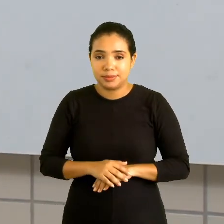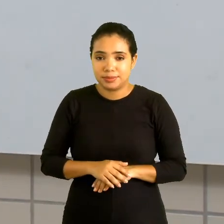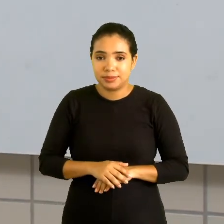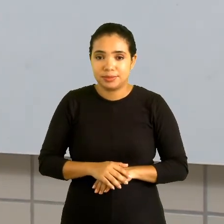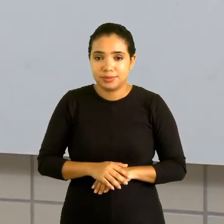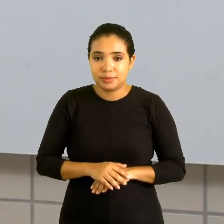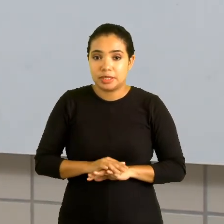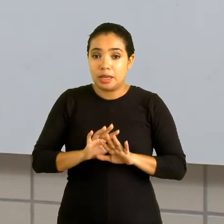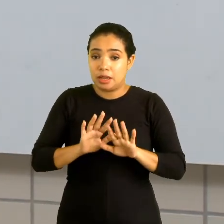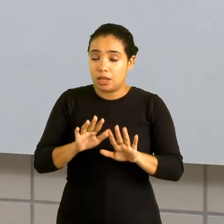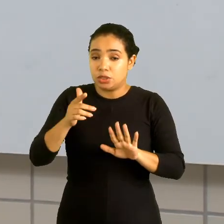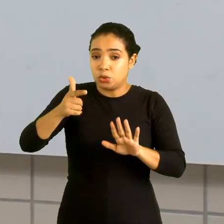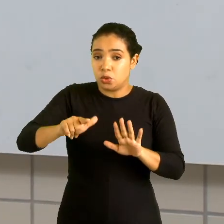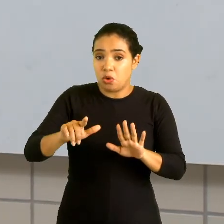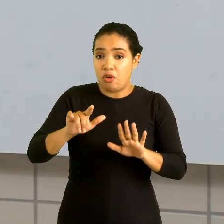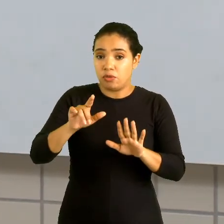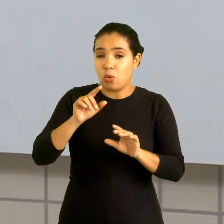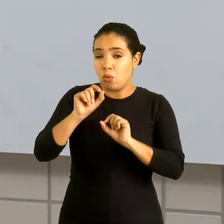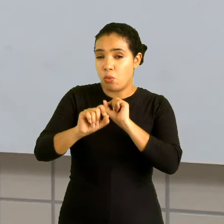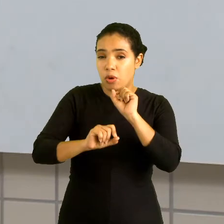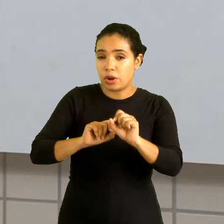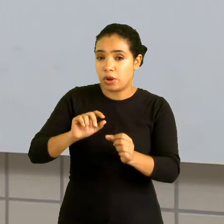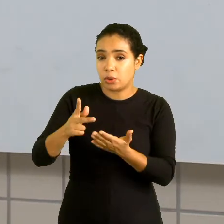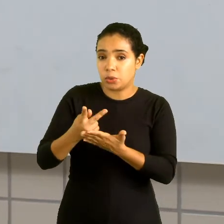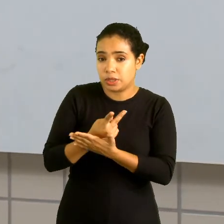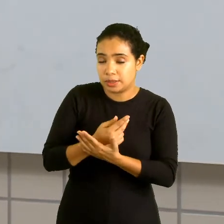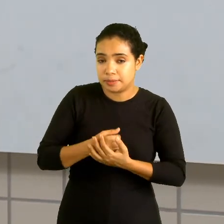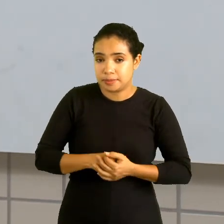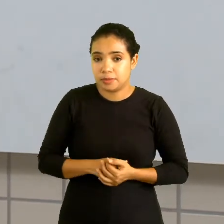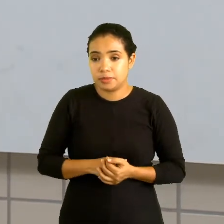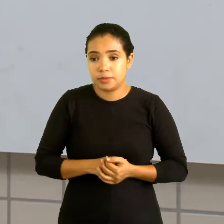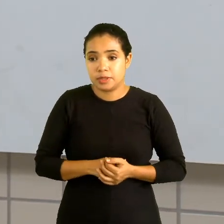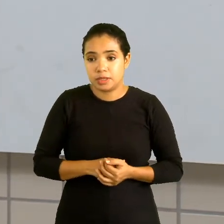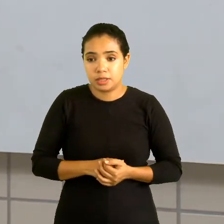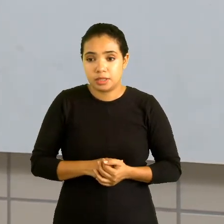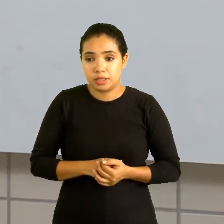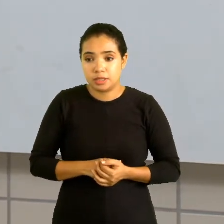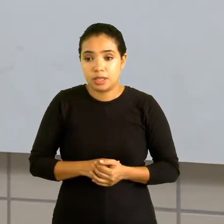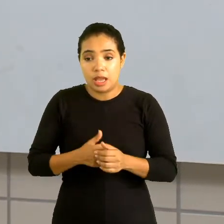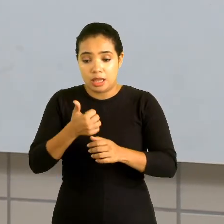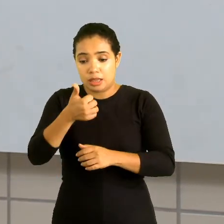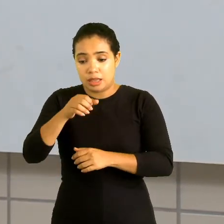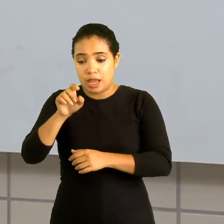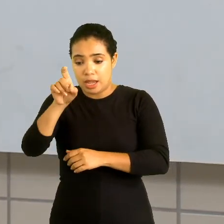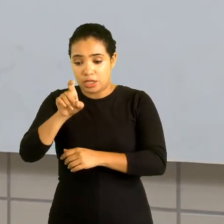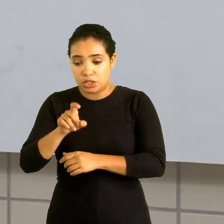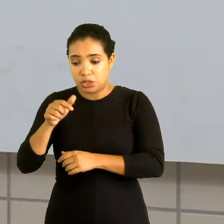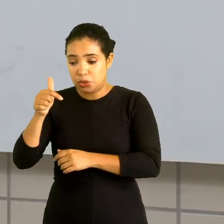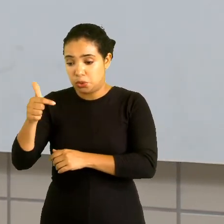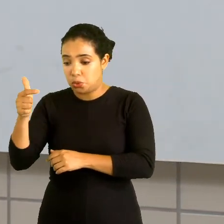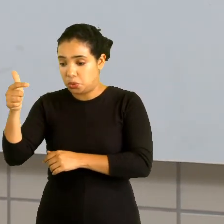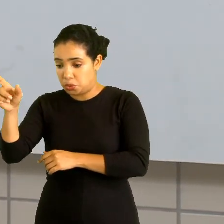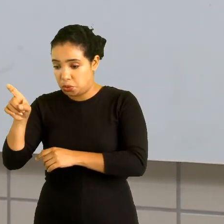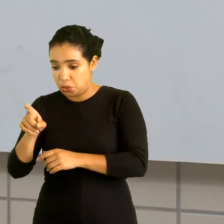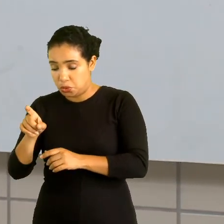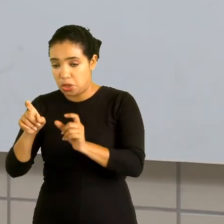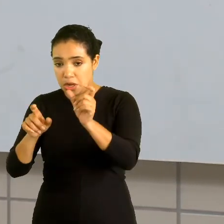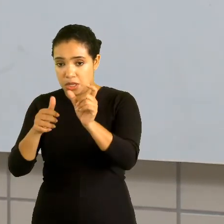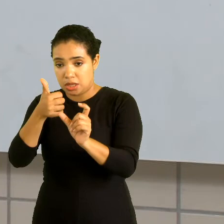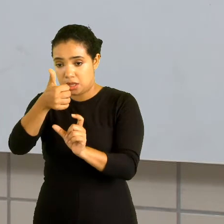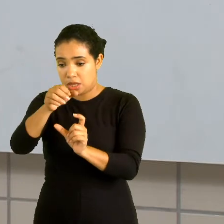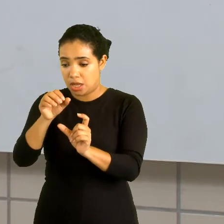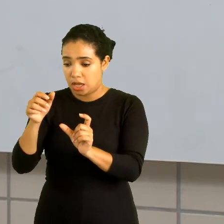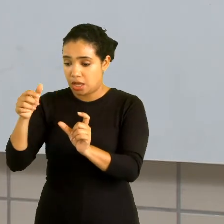E, mais uma vez, olha o que vai acontecer aqui. Quando eu fizer parte literal com parte literal, eu vou ter 1